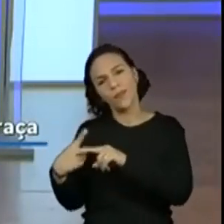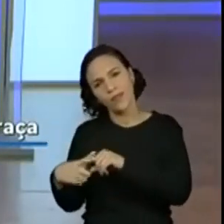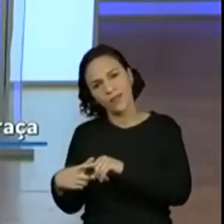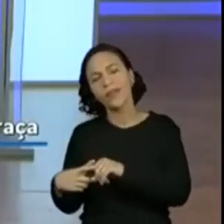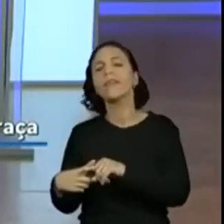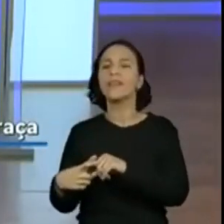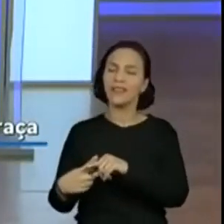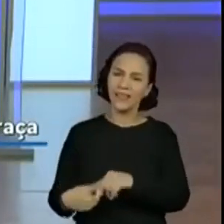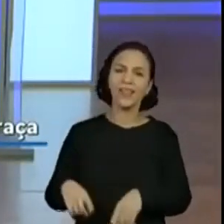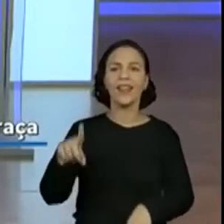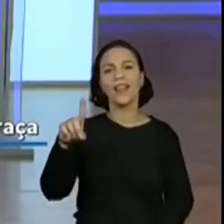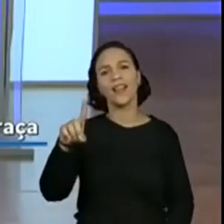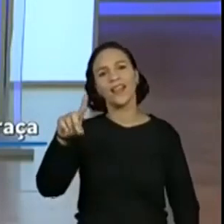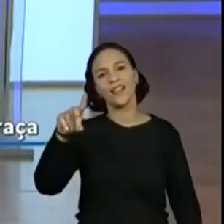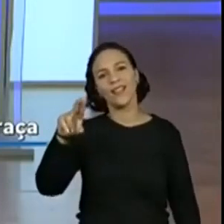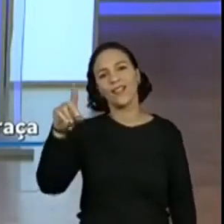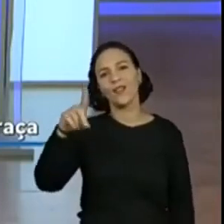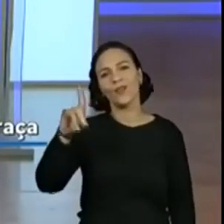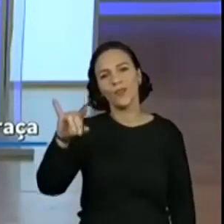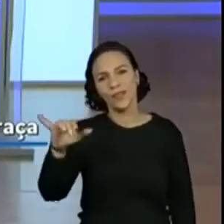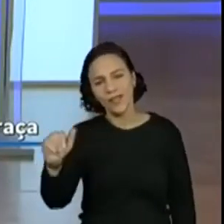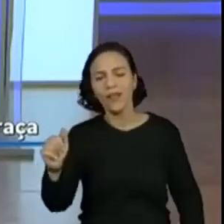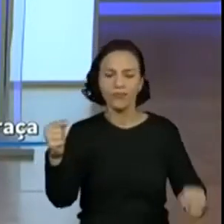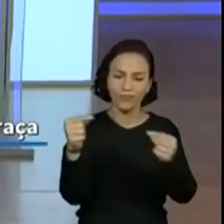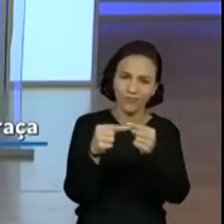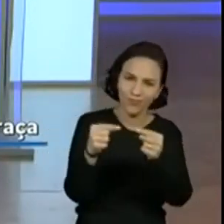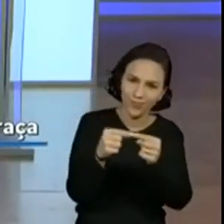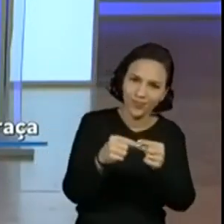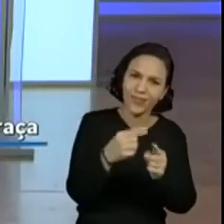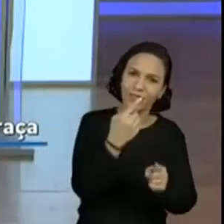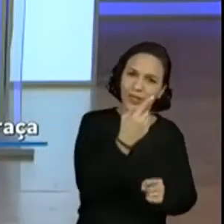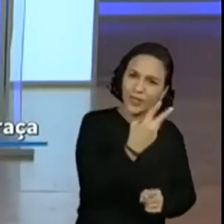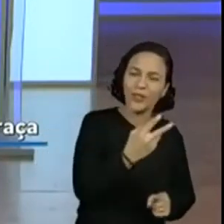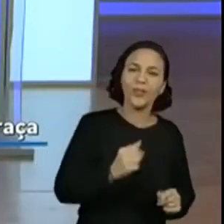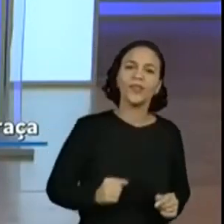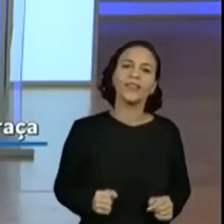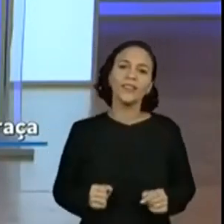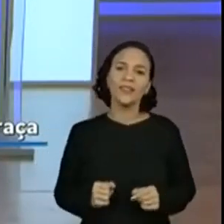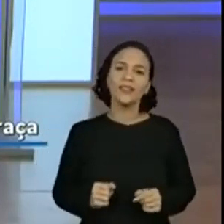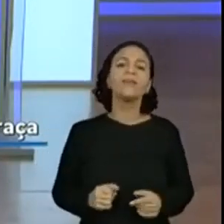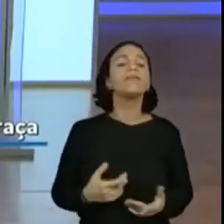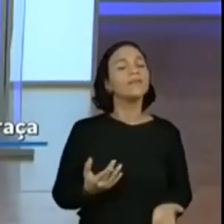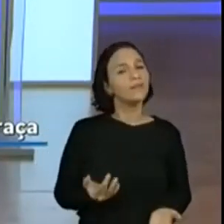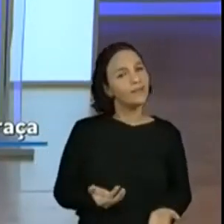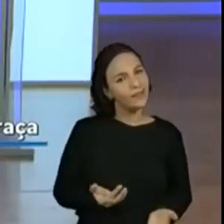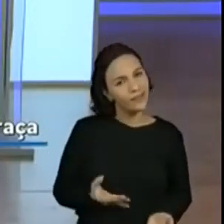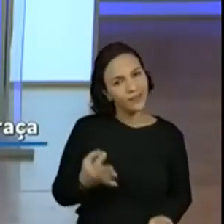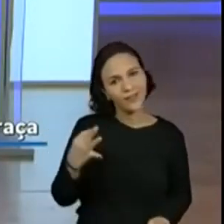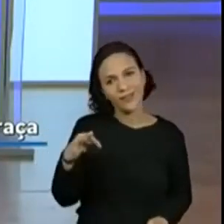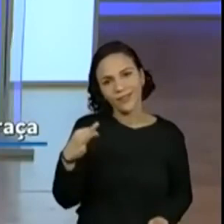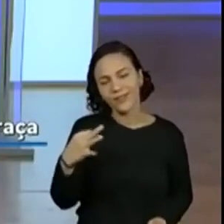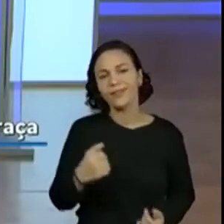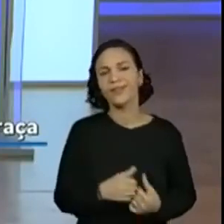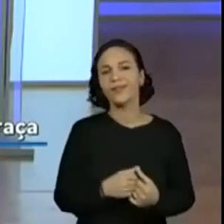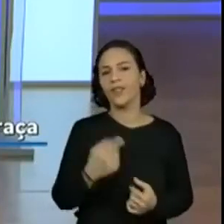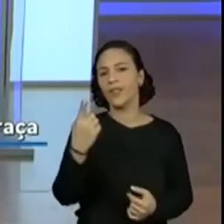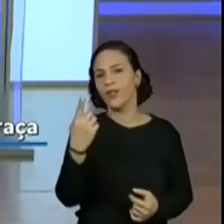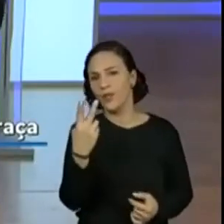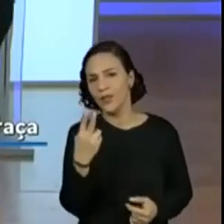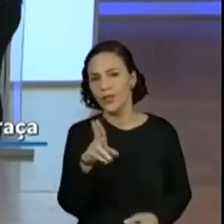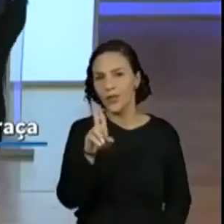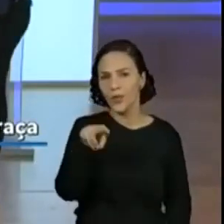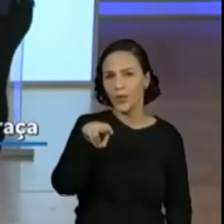mesmo uma dúzia, adorei isso. Olha lá, o mais? Porque uma dúzia é igual a doze. Sim, porque uma dúzia é igual a doze unidades.